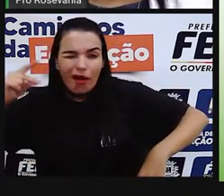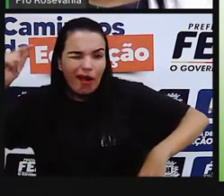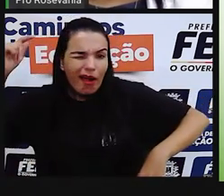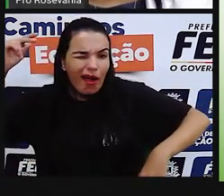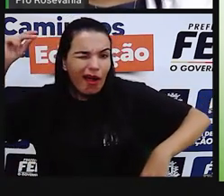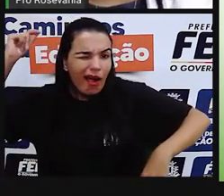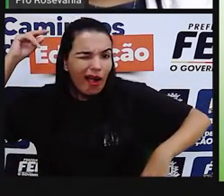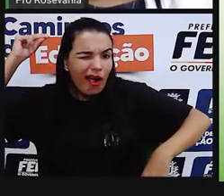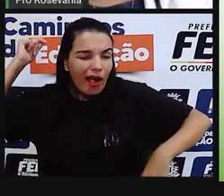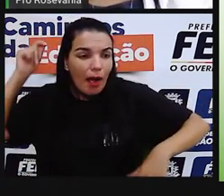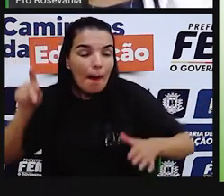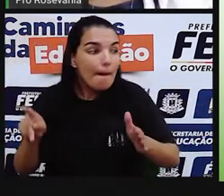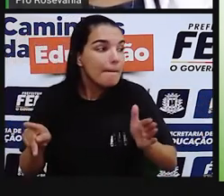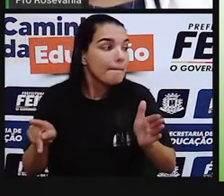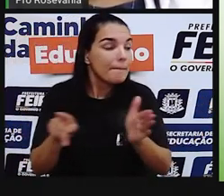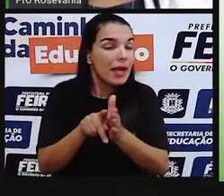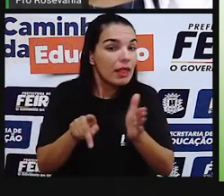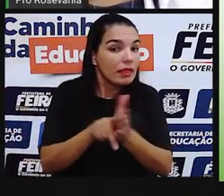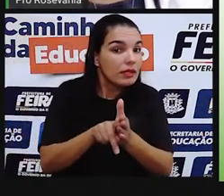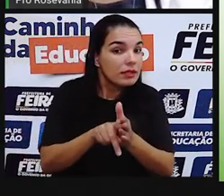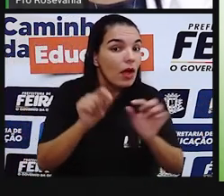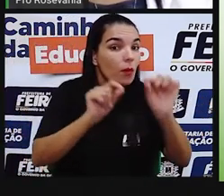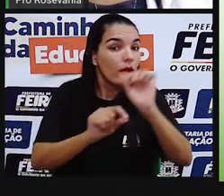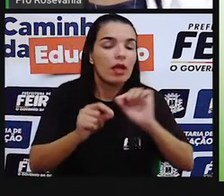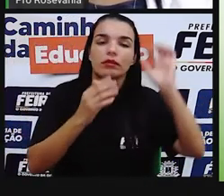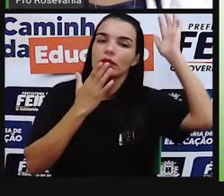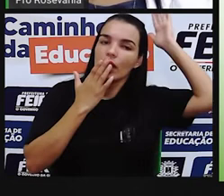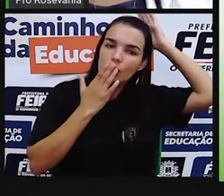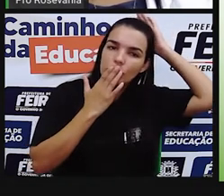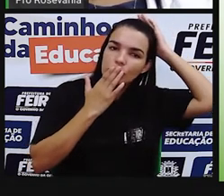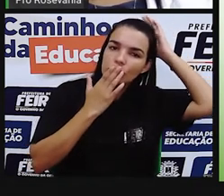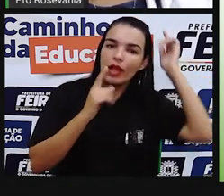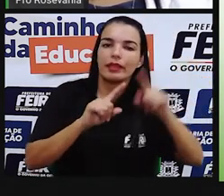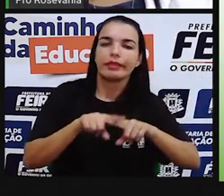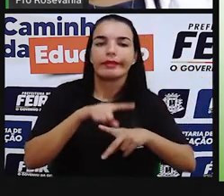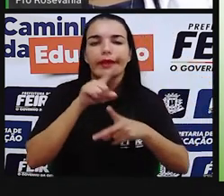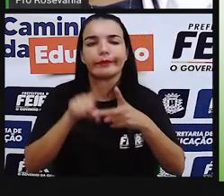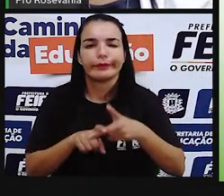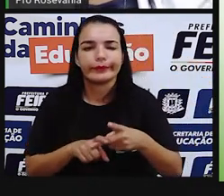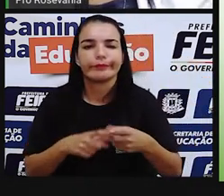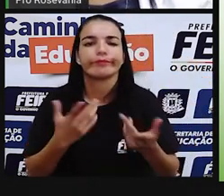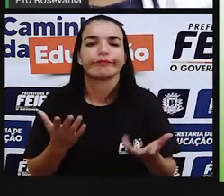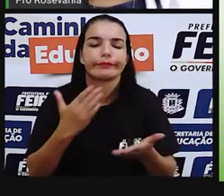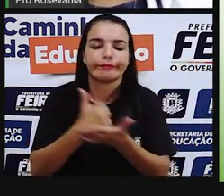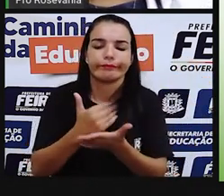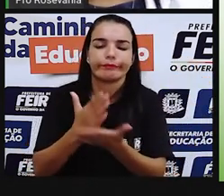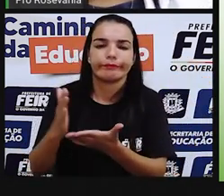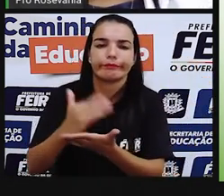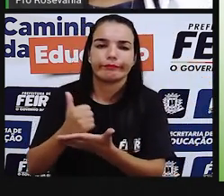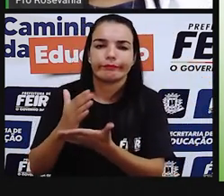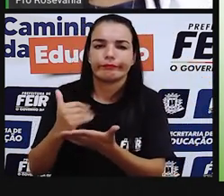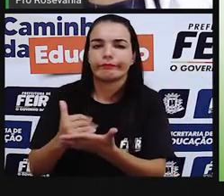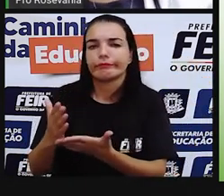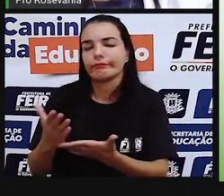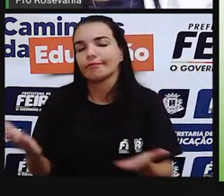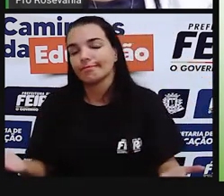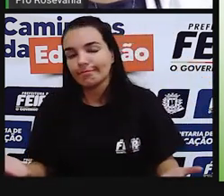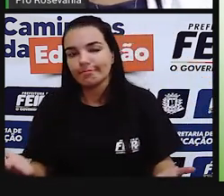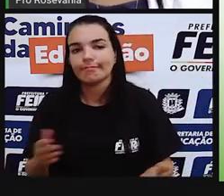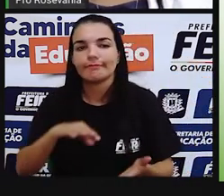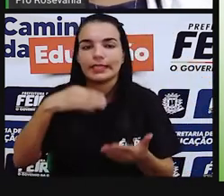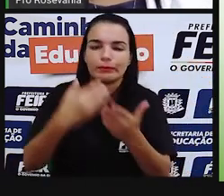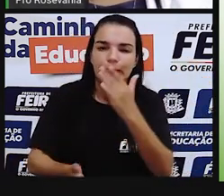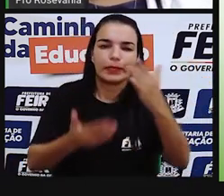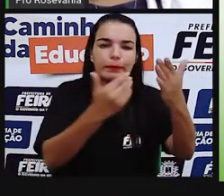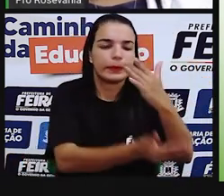no processo de aproxiação dos colonizadores, infelizmente, eles ficaram com alguma razão dessa medida de terra correndo mata, né? Então,